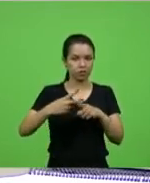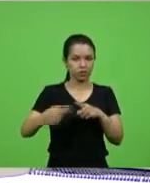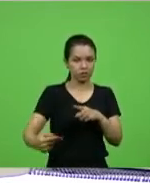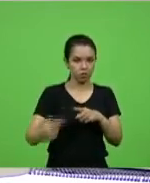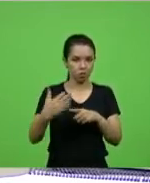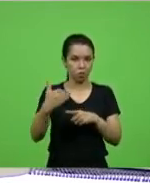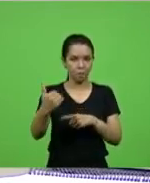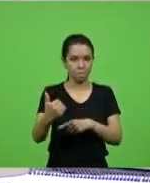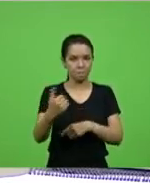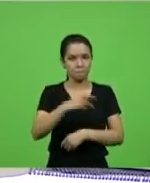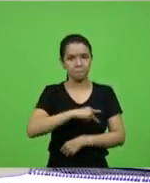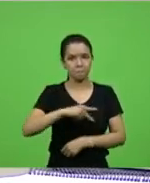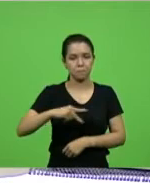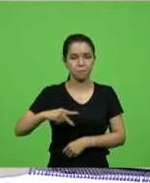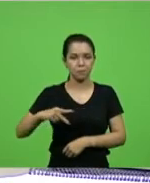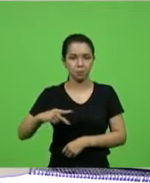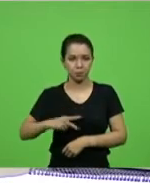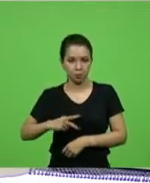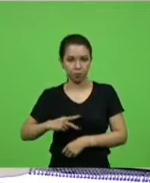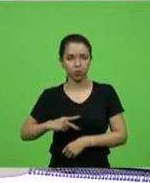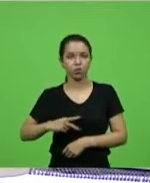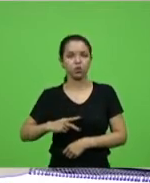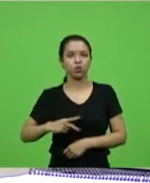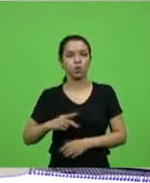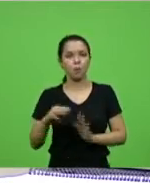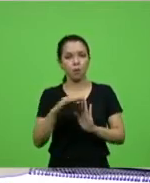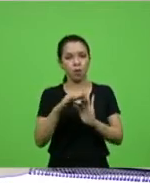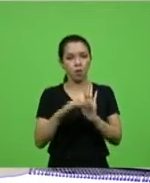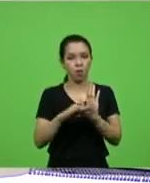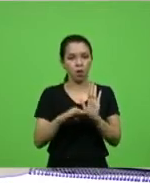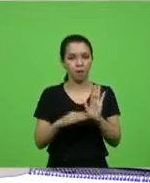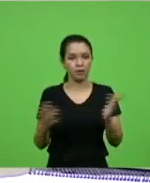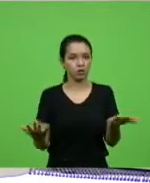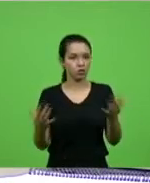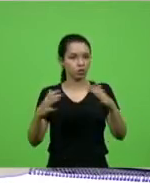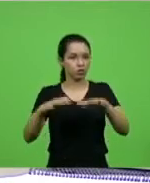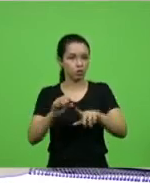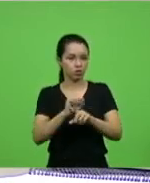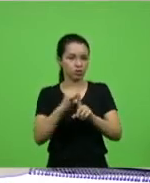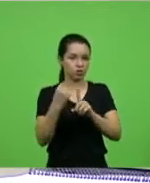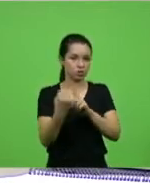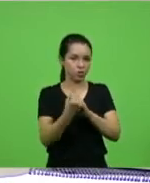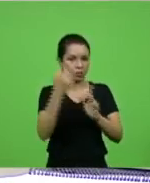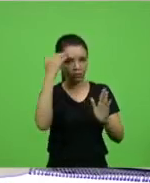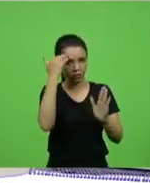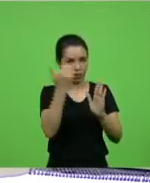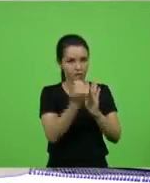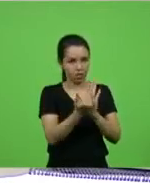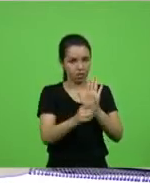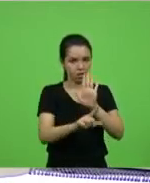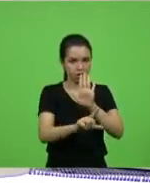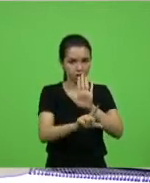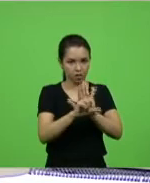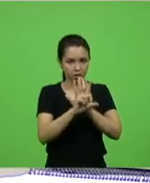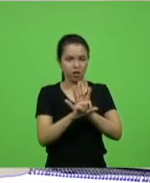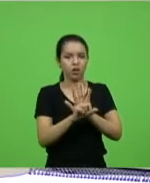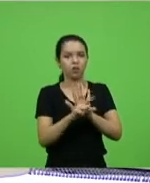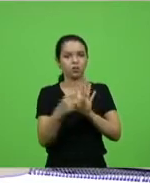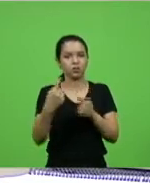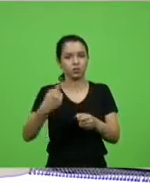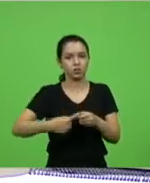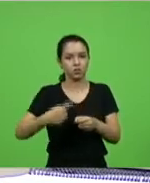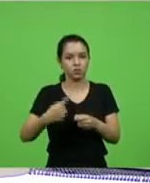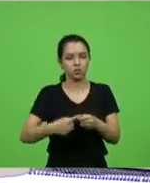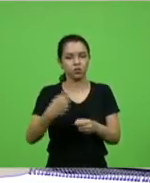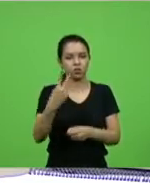público, realizado através do programa de inclusão social, em cumprimento da lei municipal número 2, 322, de 15 de agosto